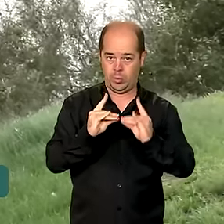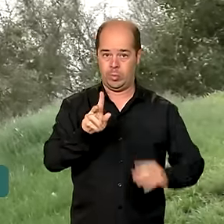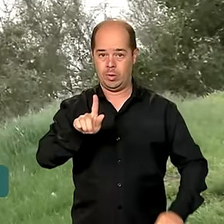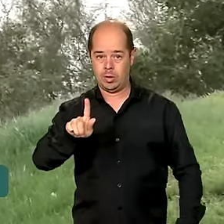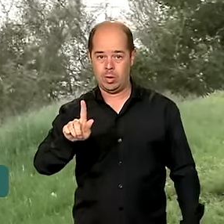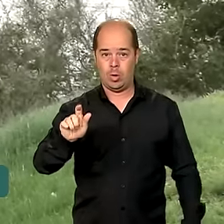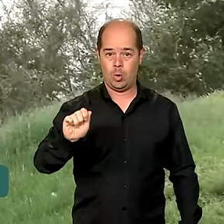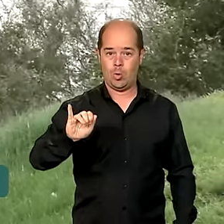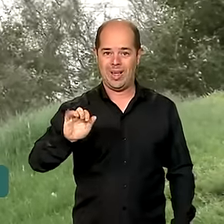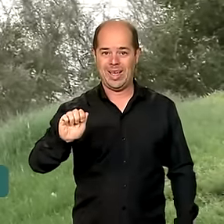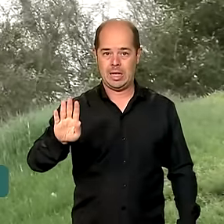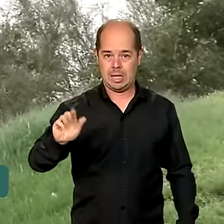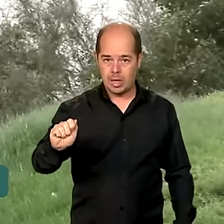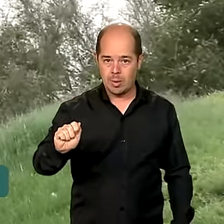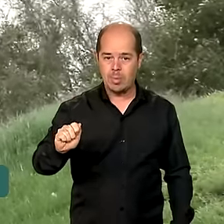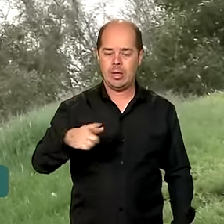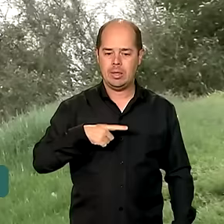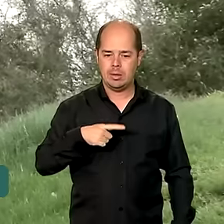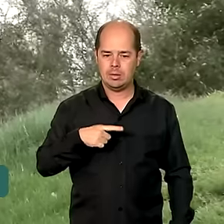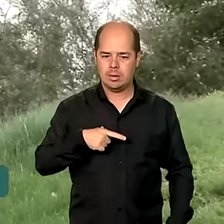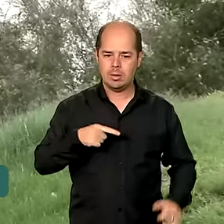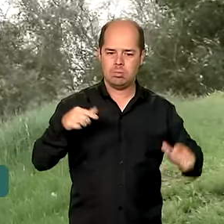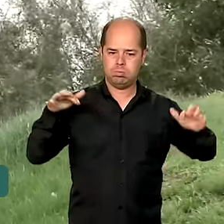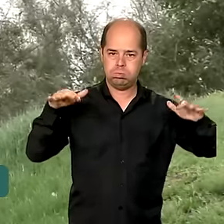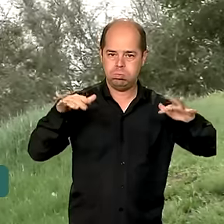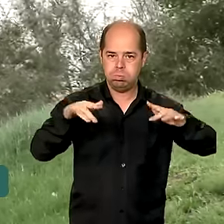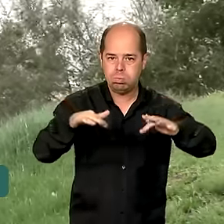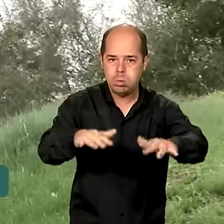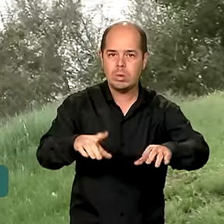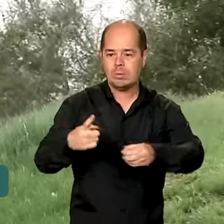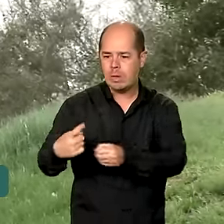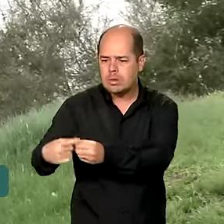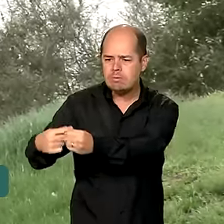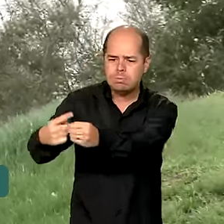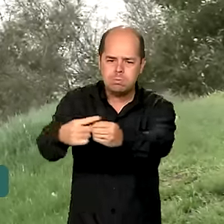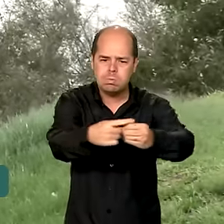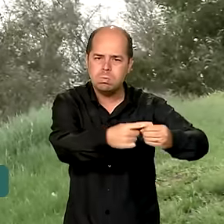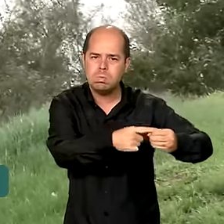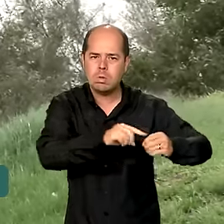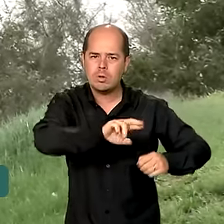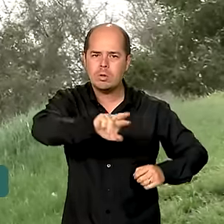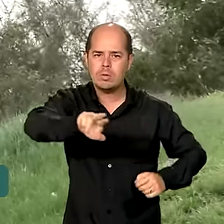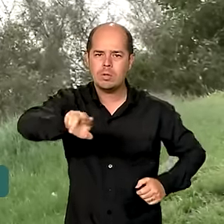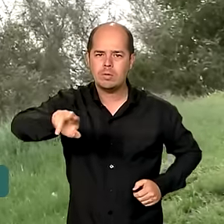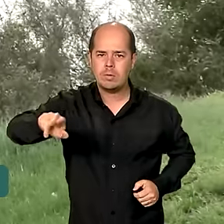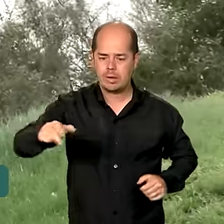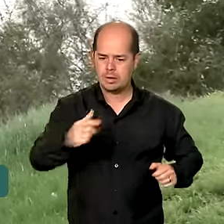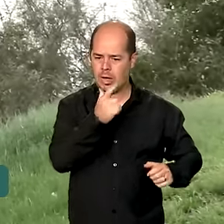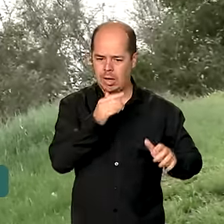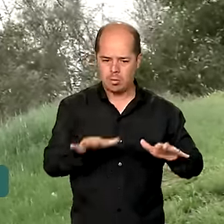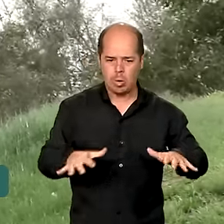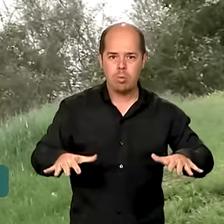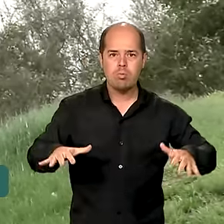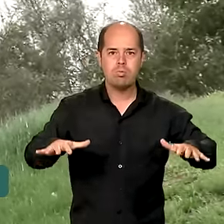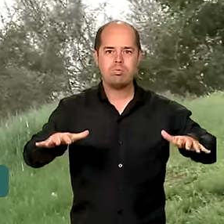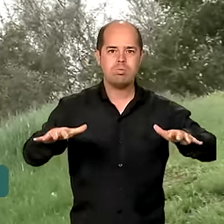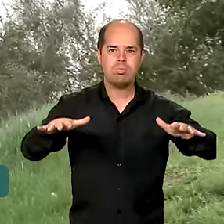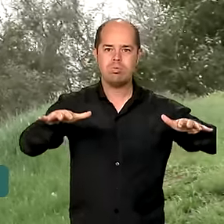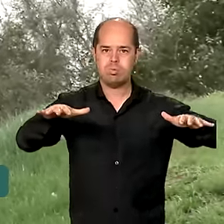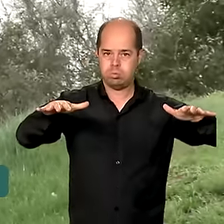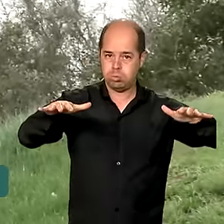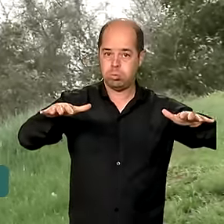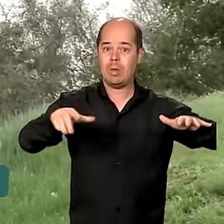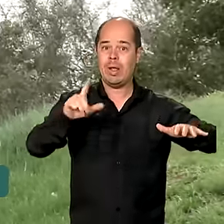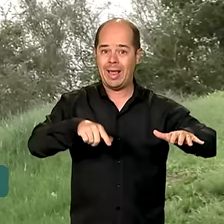pelas bacias do rio Jacuí, Taquariantas, Caí, Sinos e Gravataí, todas com níveis acima da cota de